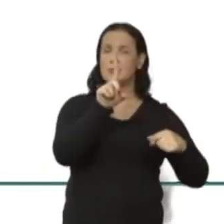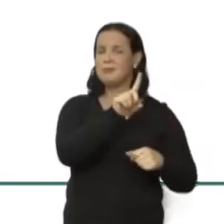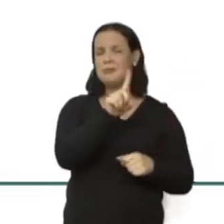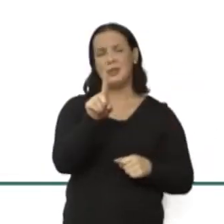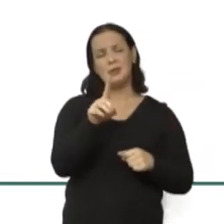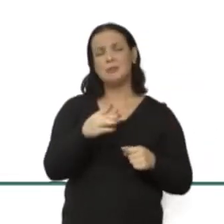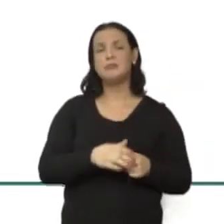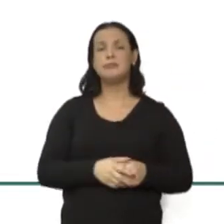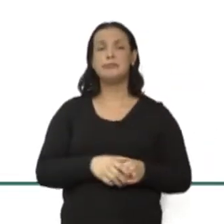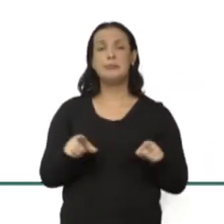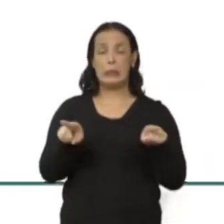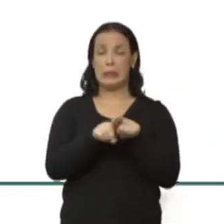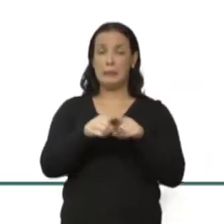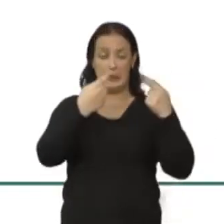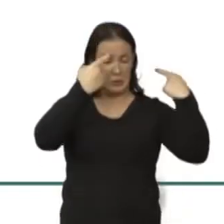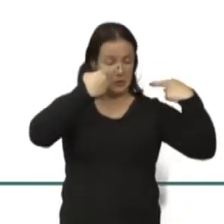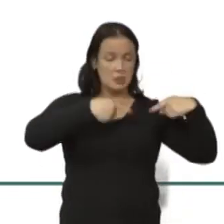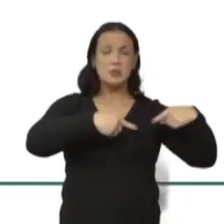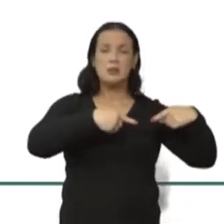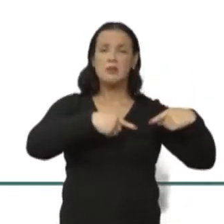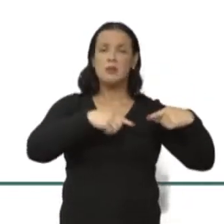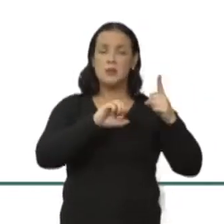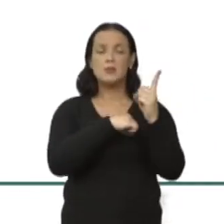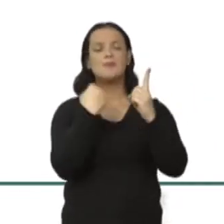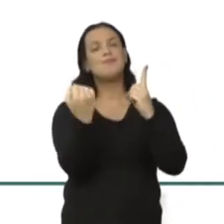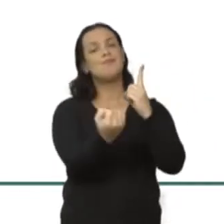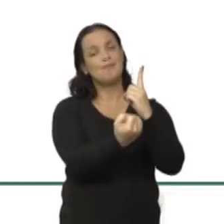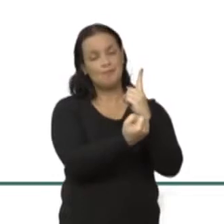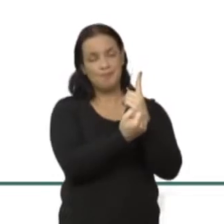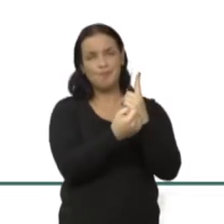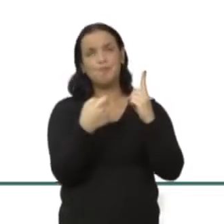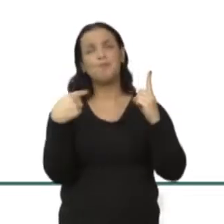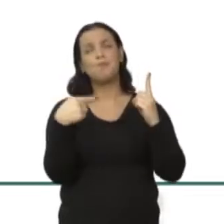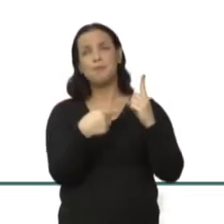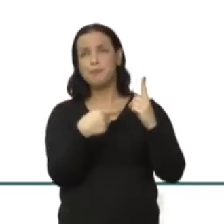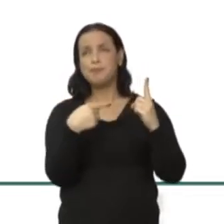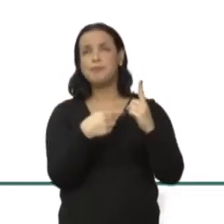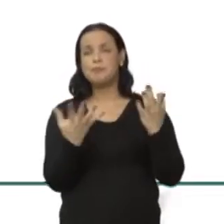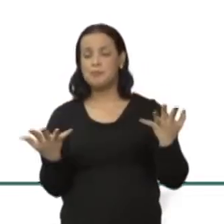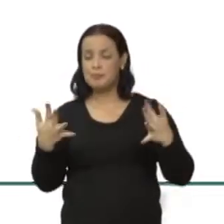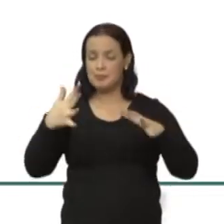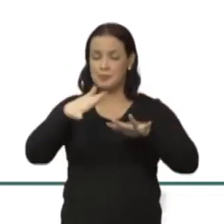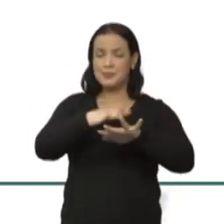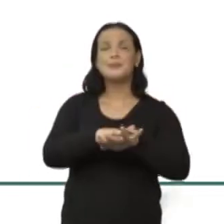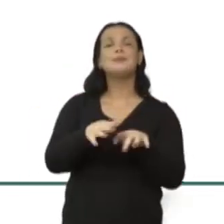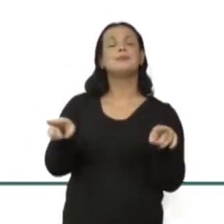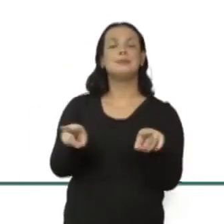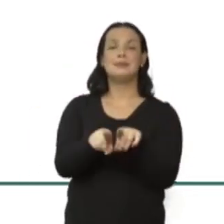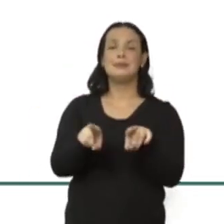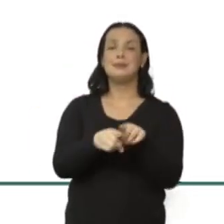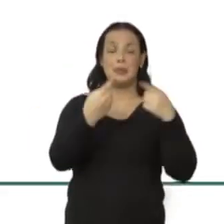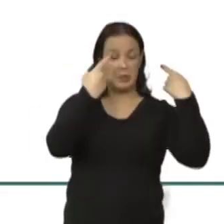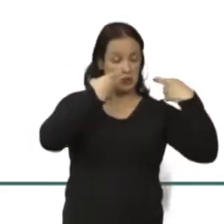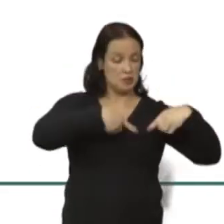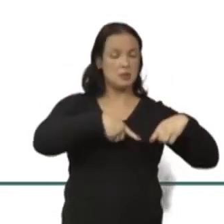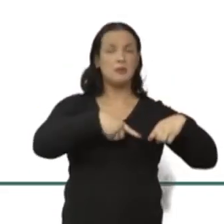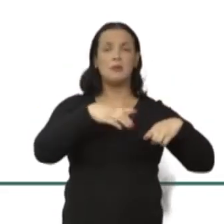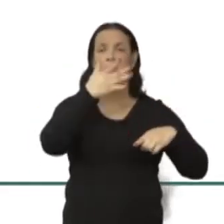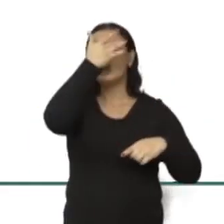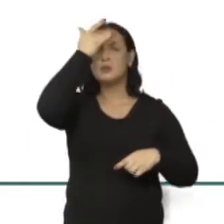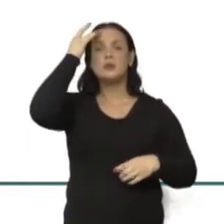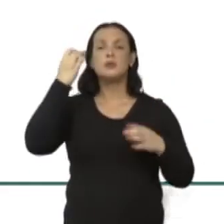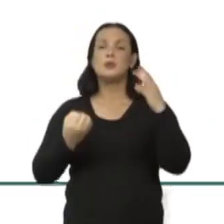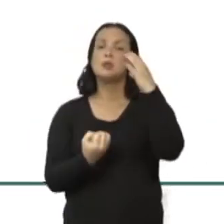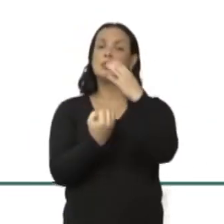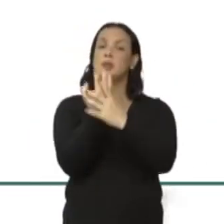Eles são desafios sociais, eles são desafios de inclusão, eles são desafios de quem é que está criando